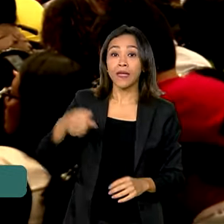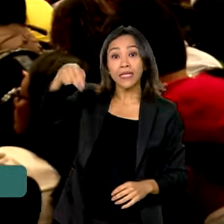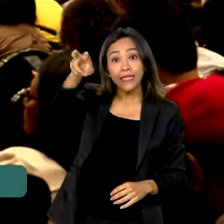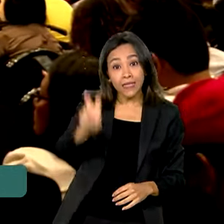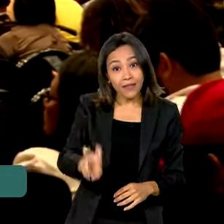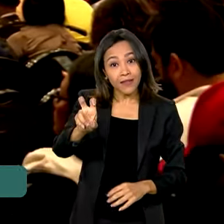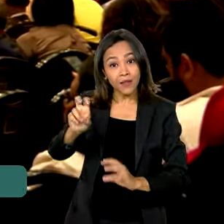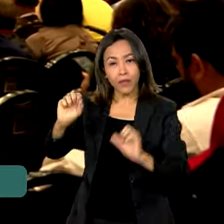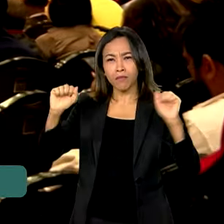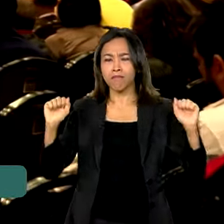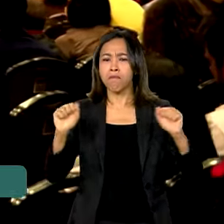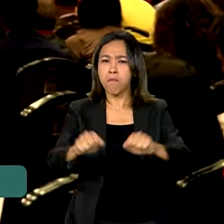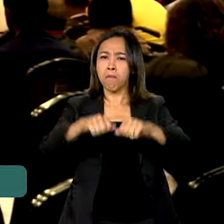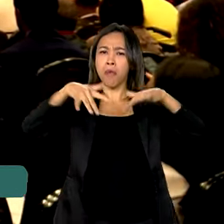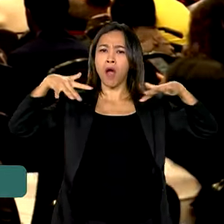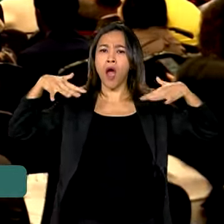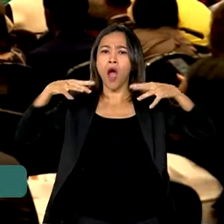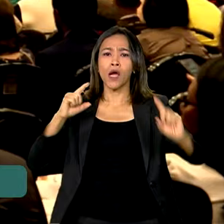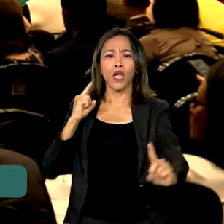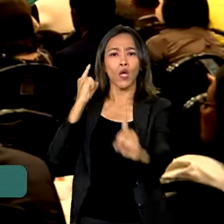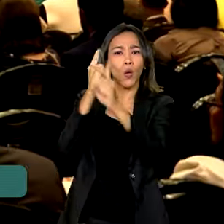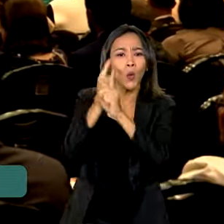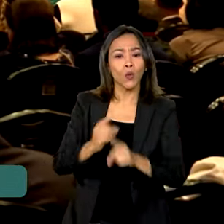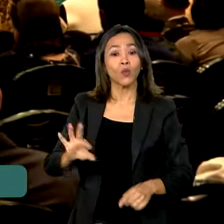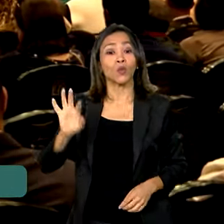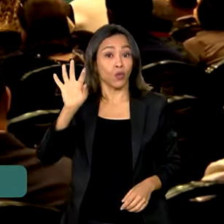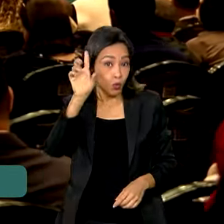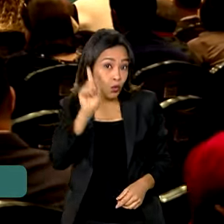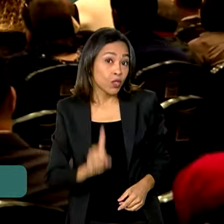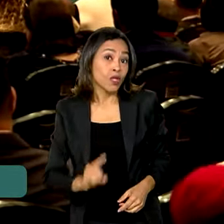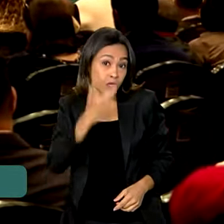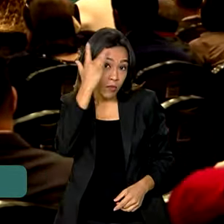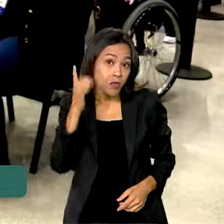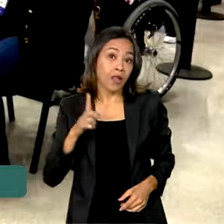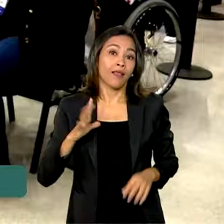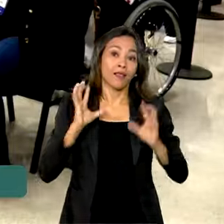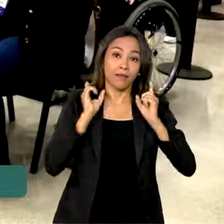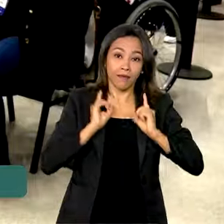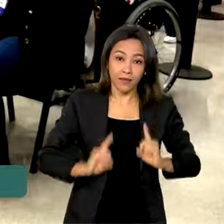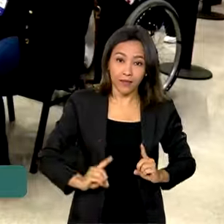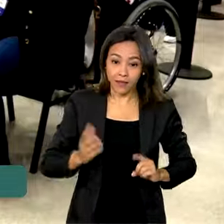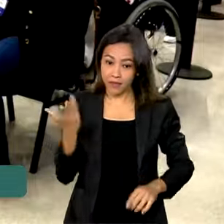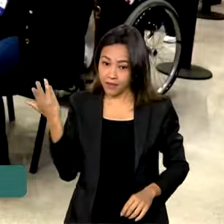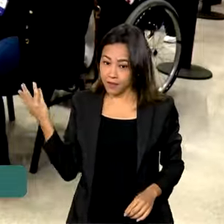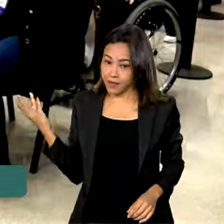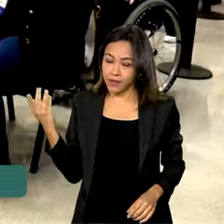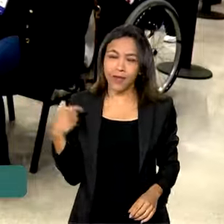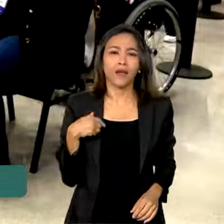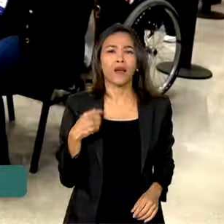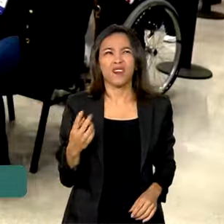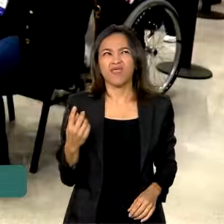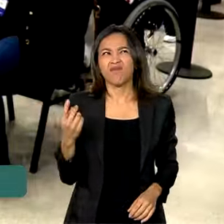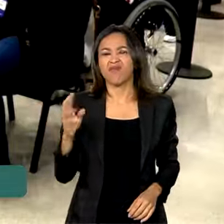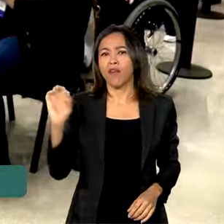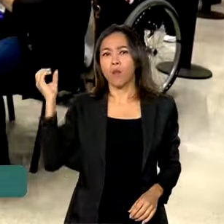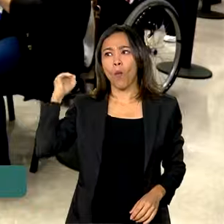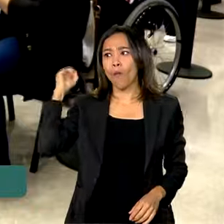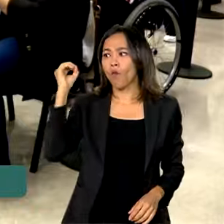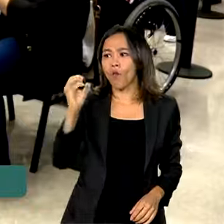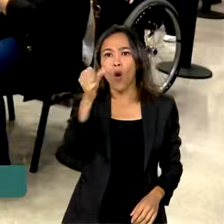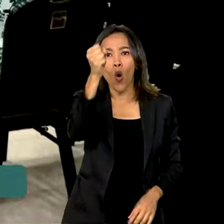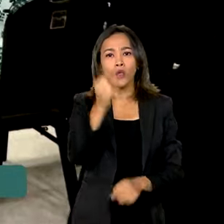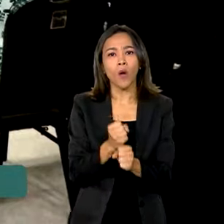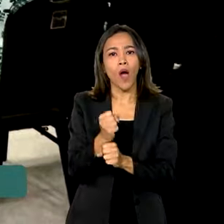edição da Conferência Nacional dos Direitos da Pessoa com Deficiência, que não acontecia há oito